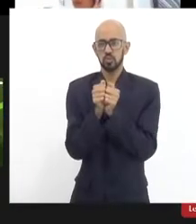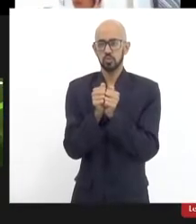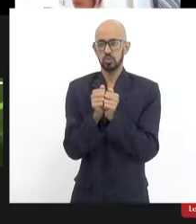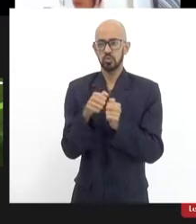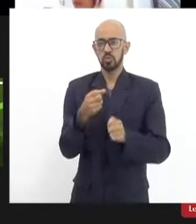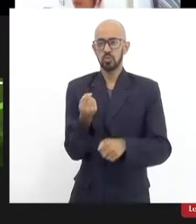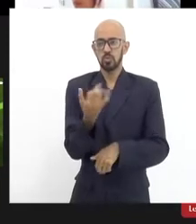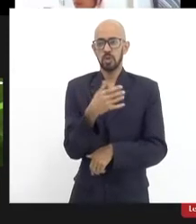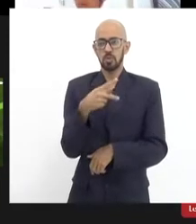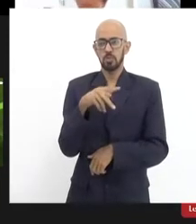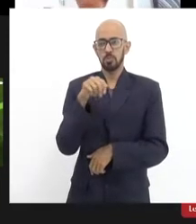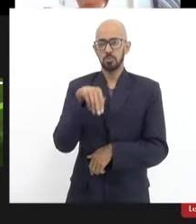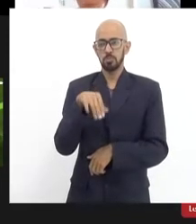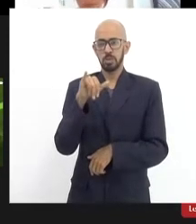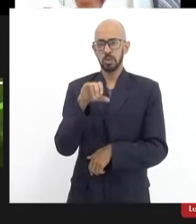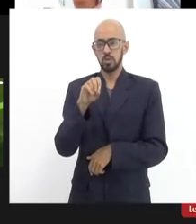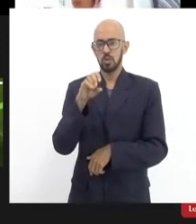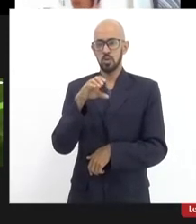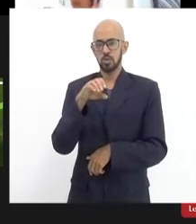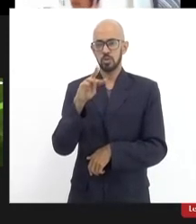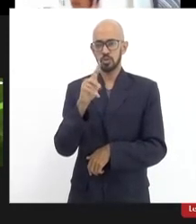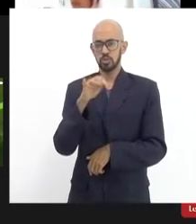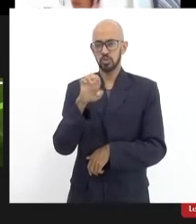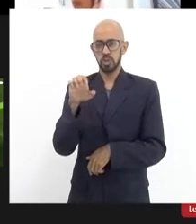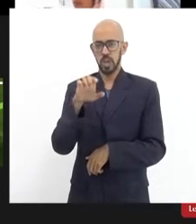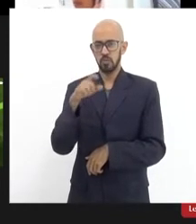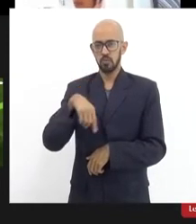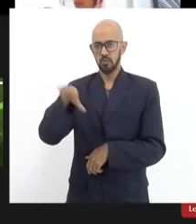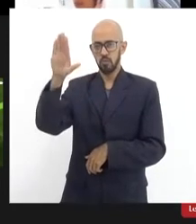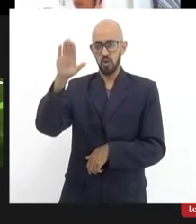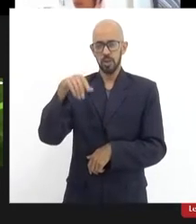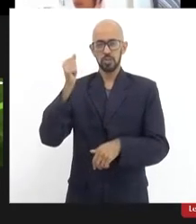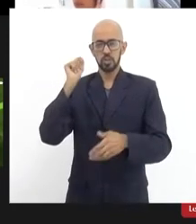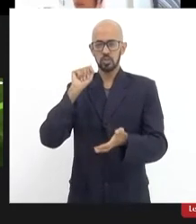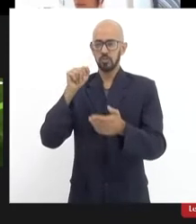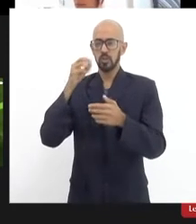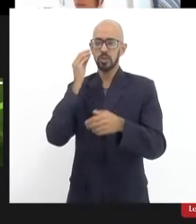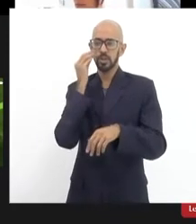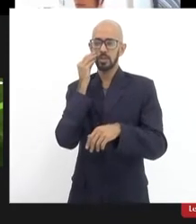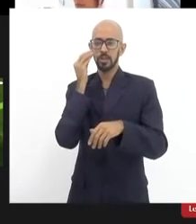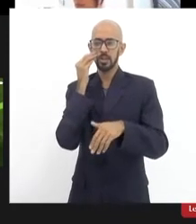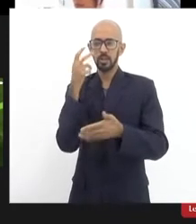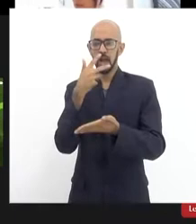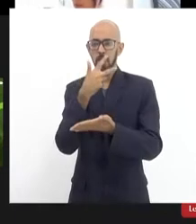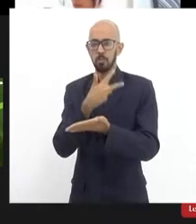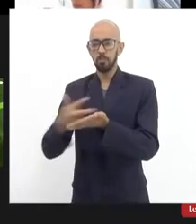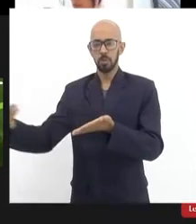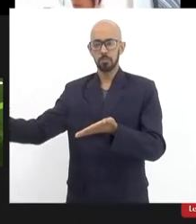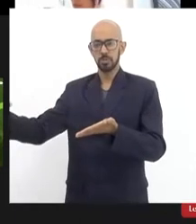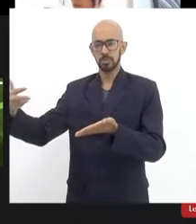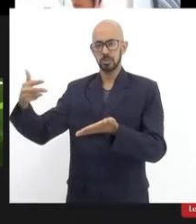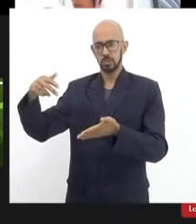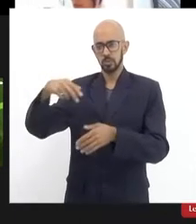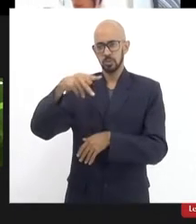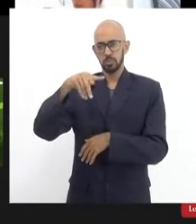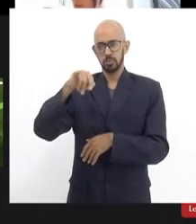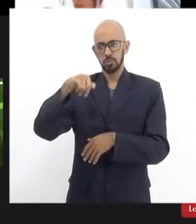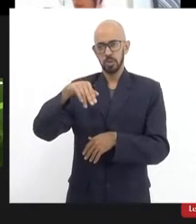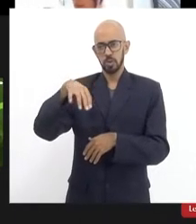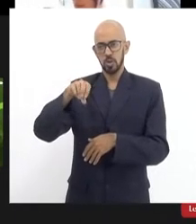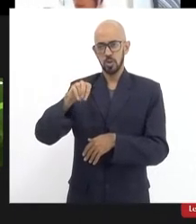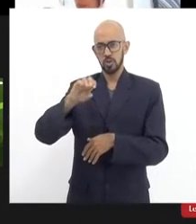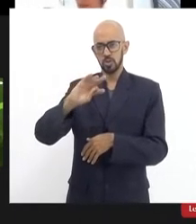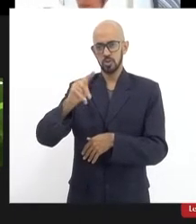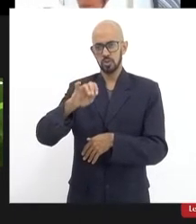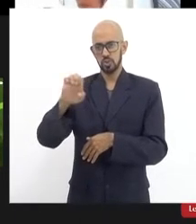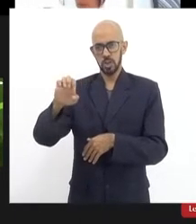Pinochet ainda estava no governo, a foi acompanhar aquele plebiscito que derrotou a continuidade do Pinochet. Será que a gente vai ter que fazer daqui